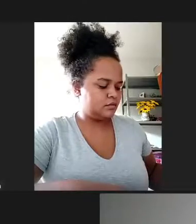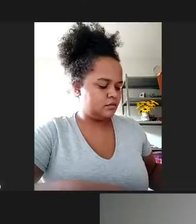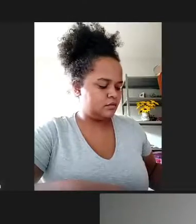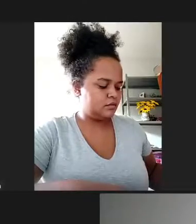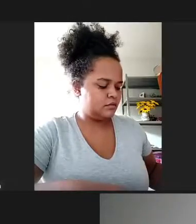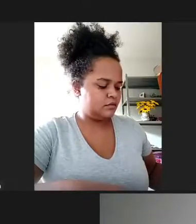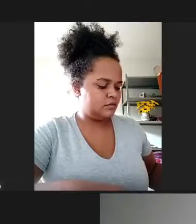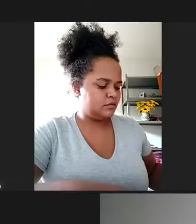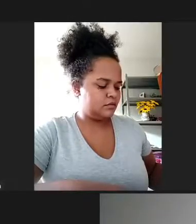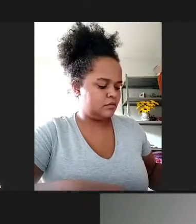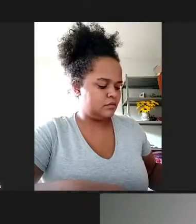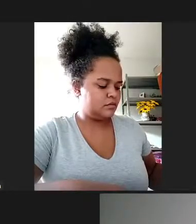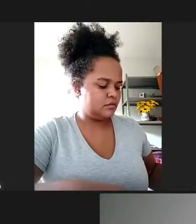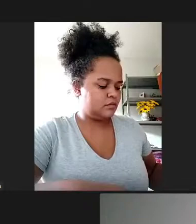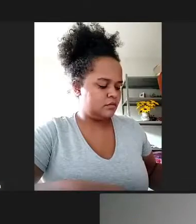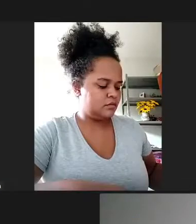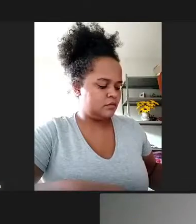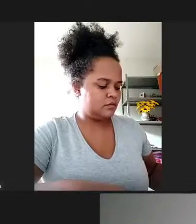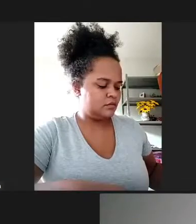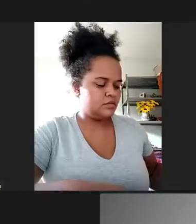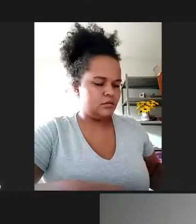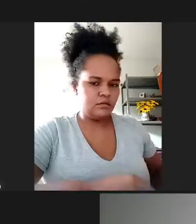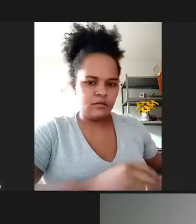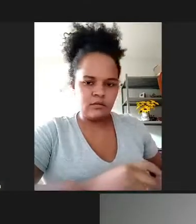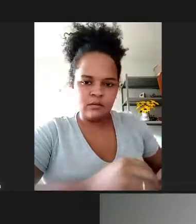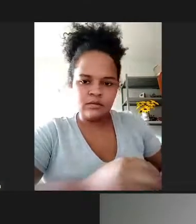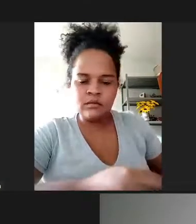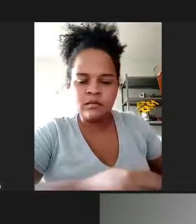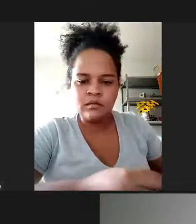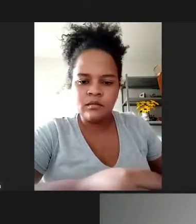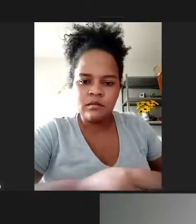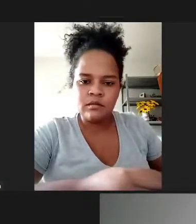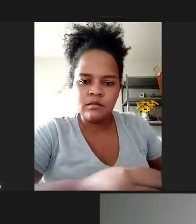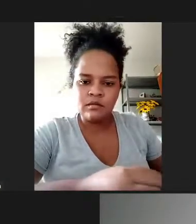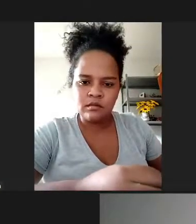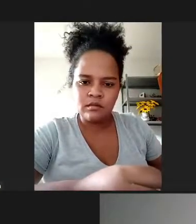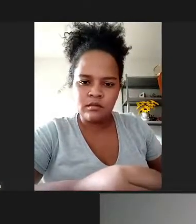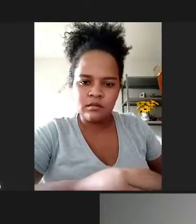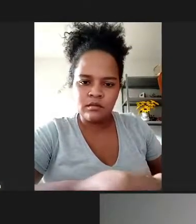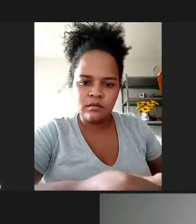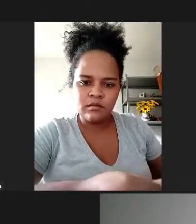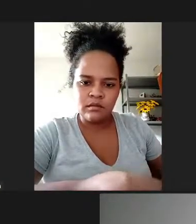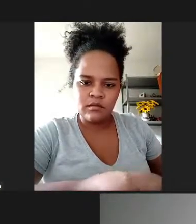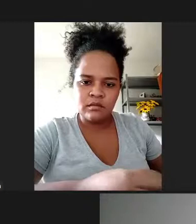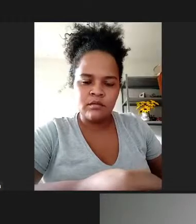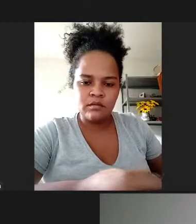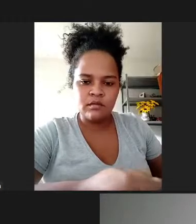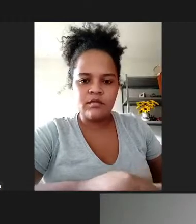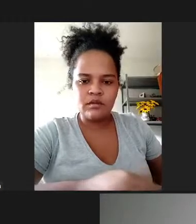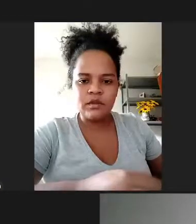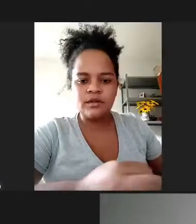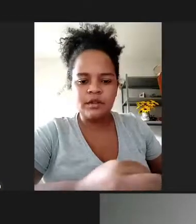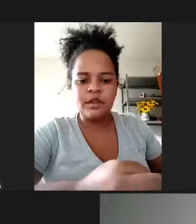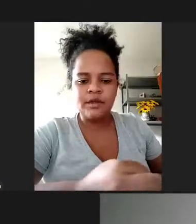Câmara dos Deputados para deixar a iniciativa privada poder comprar vacina e parece que municípios já estão né a casa do consórcio estão podendo comprar vacina eu sei que as